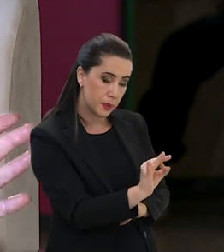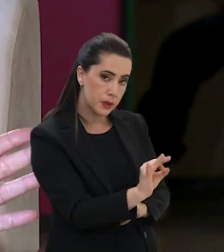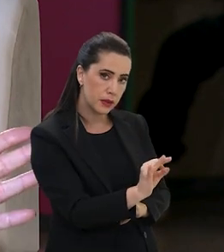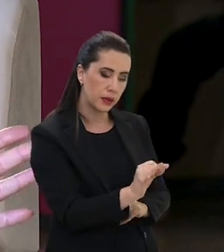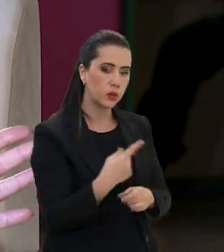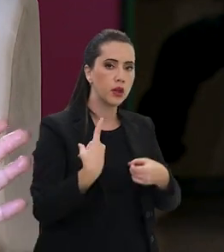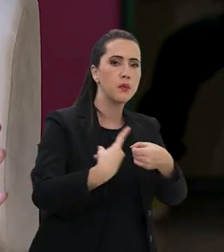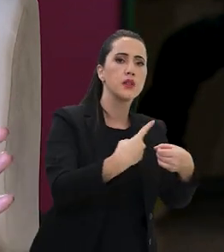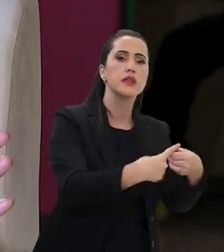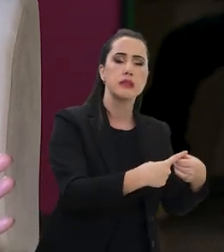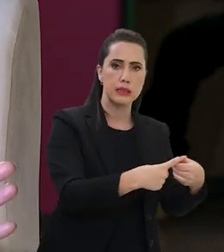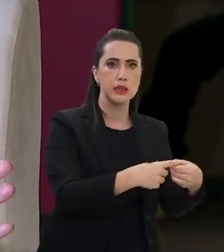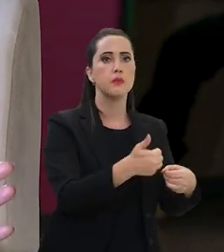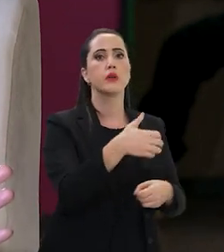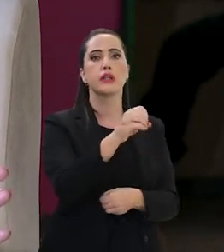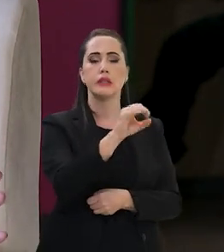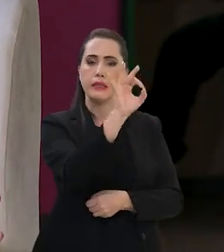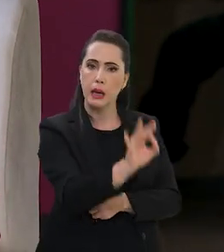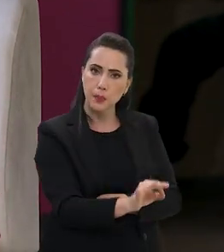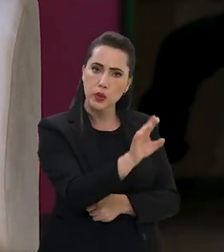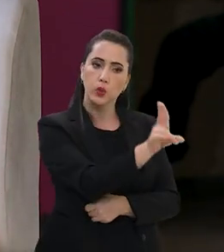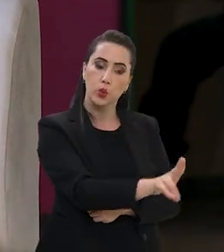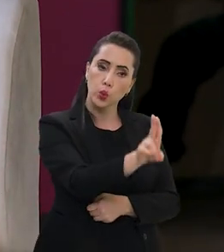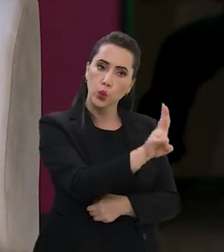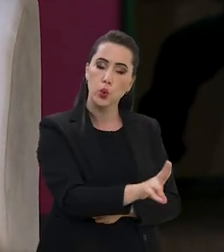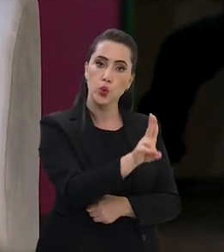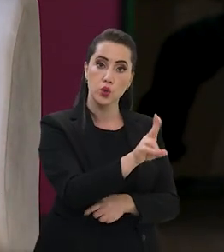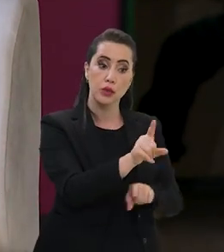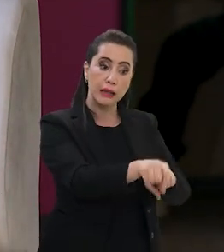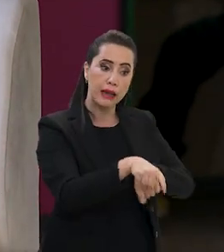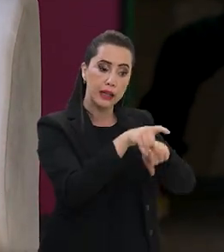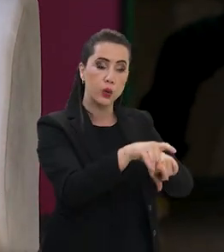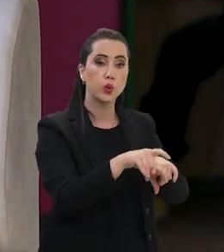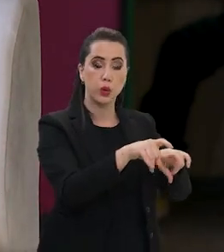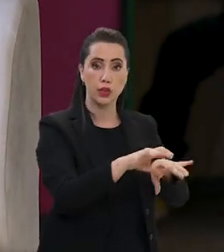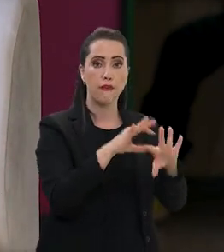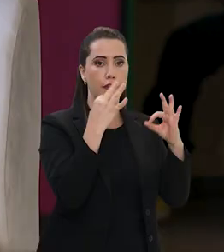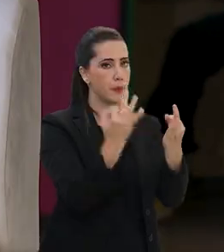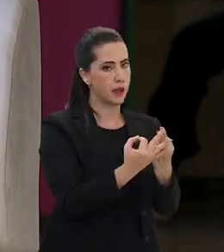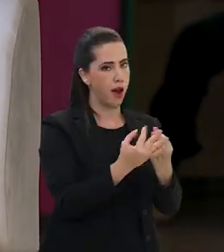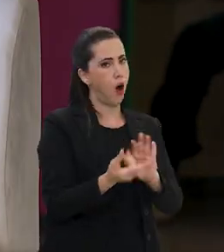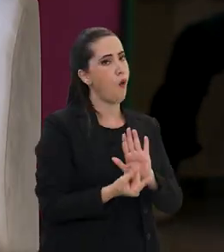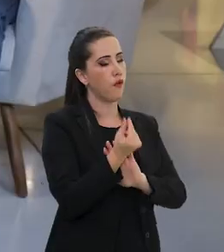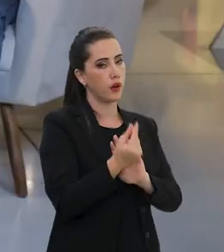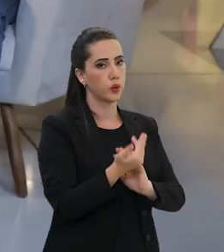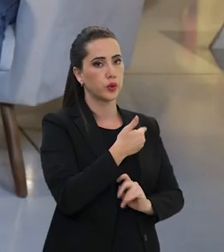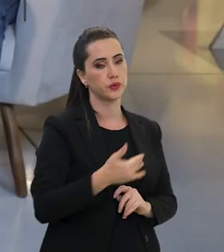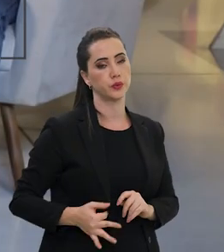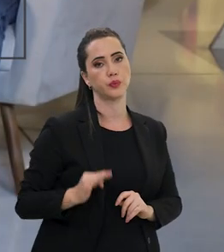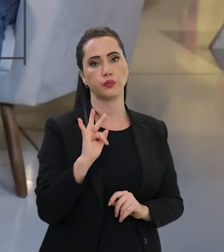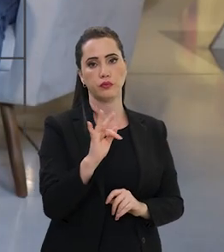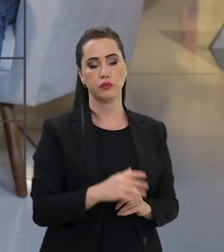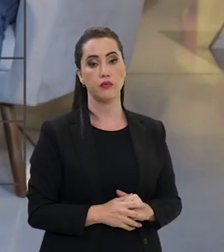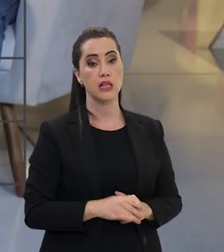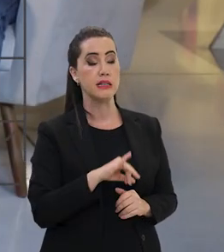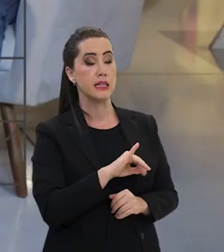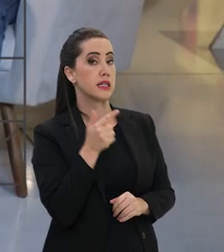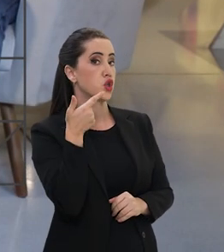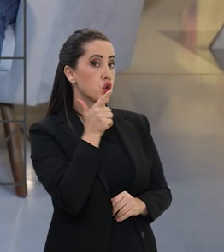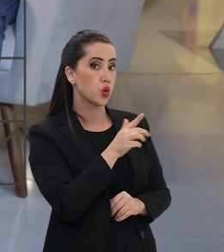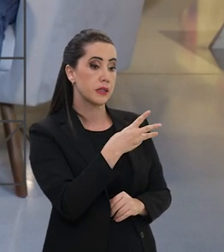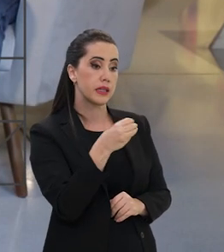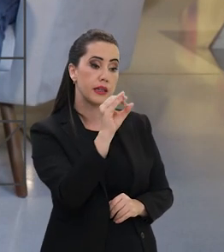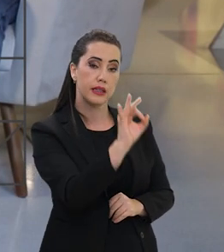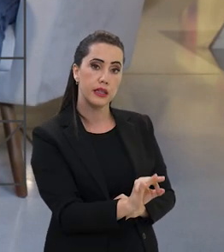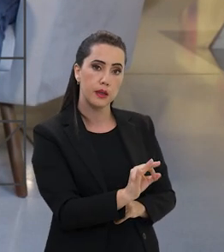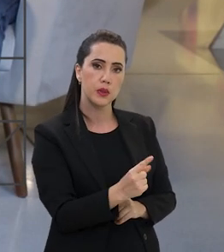30%, a gente tem município no Brasil que chega a 100% da execução da agricultura familiar, do valor federal.